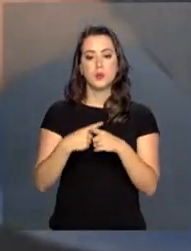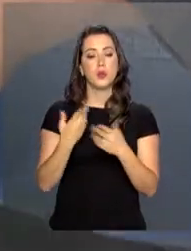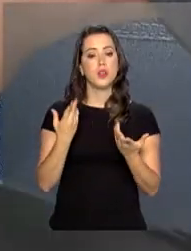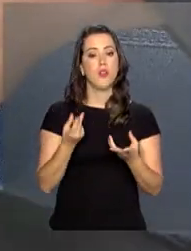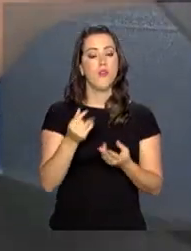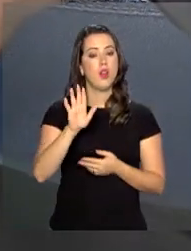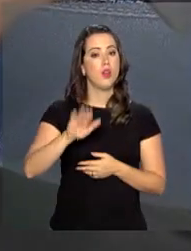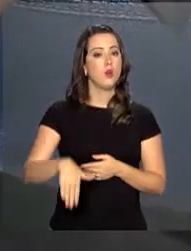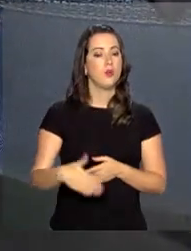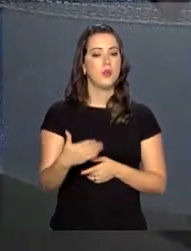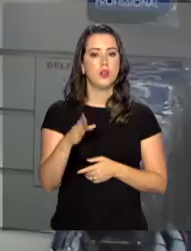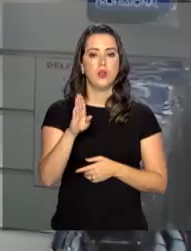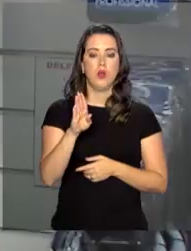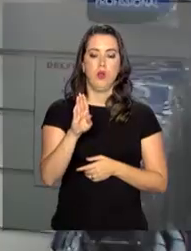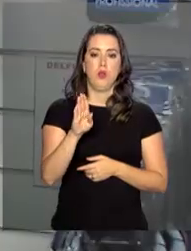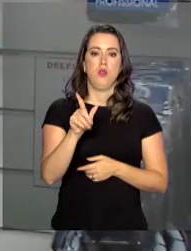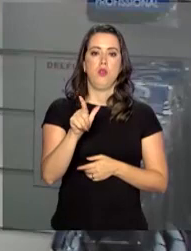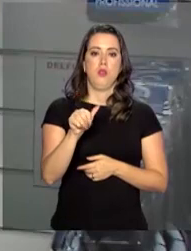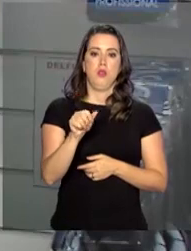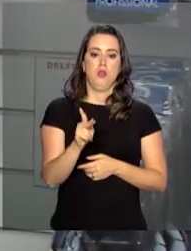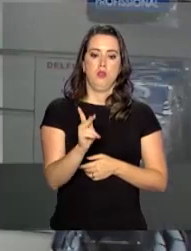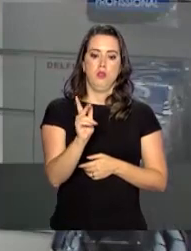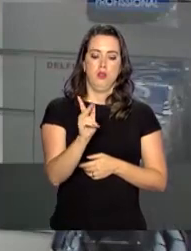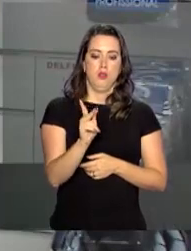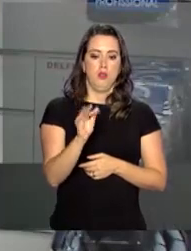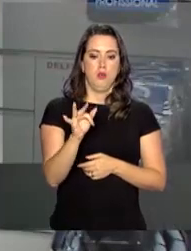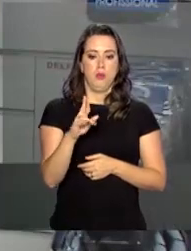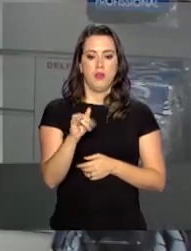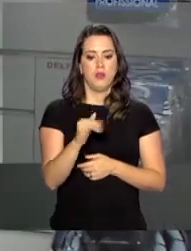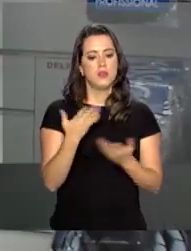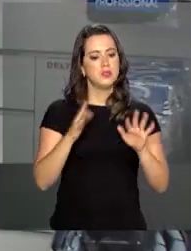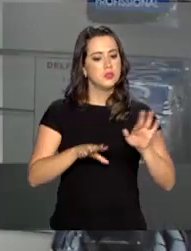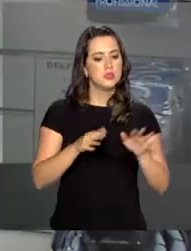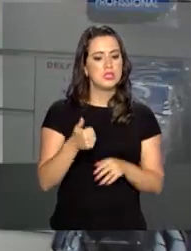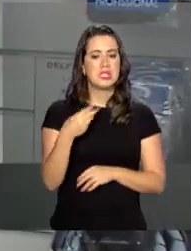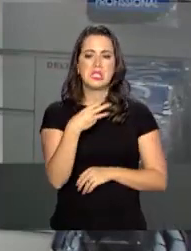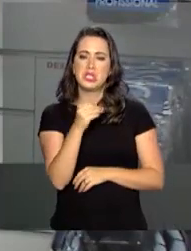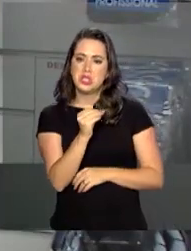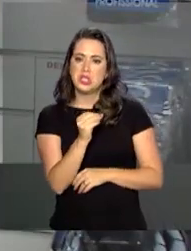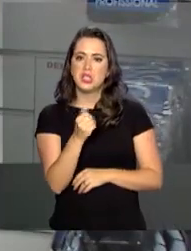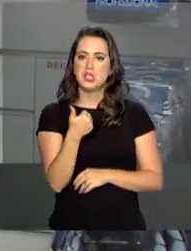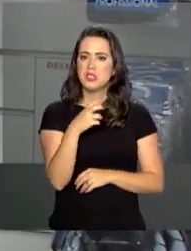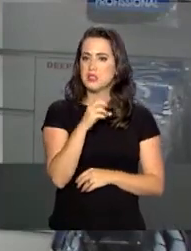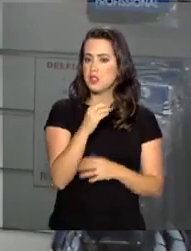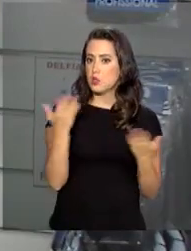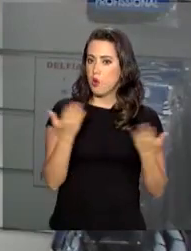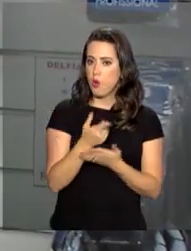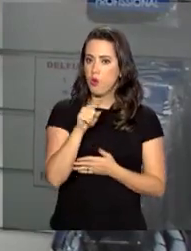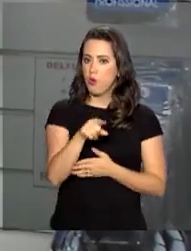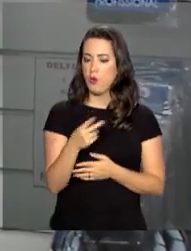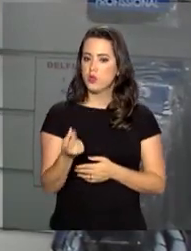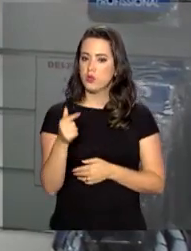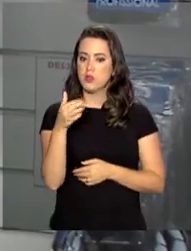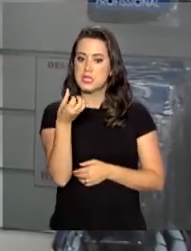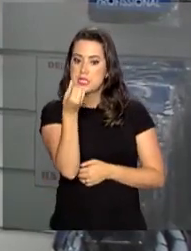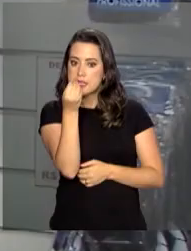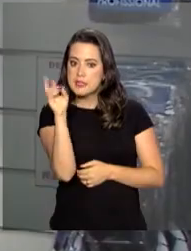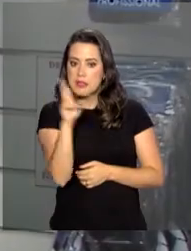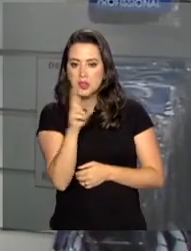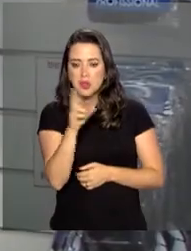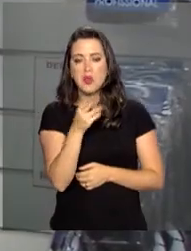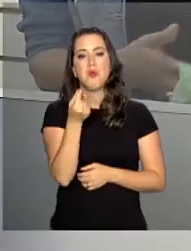dos descontos da Black Friday. A chuteira começa aí, está na faixa de R 130, R 150, e hoje na Black Friday está R 60.